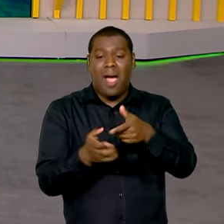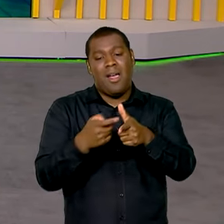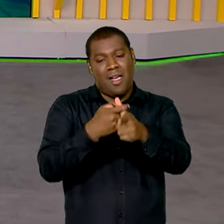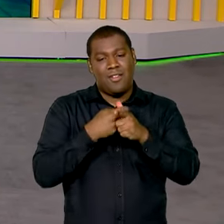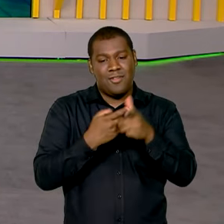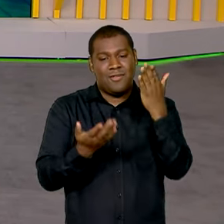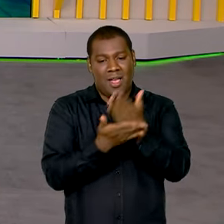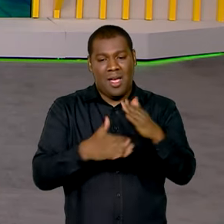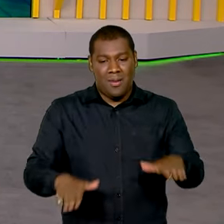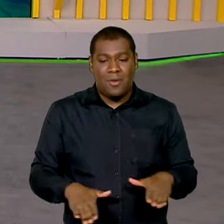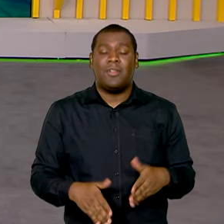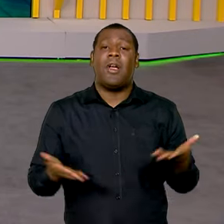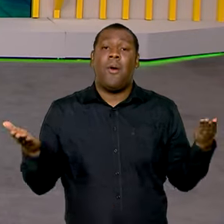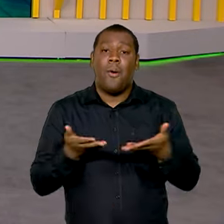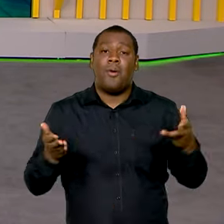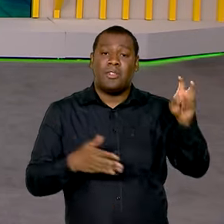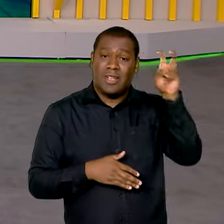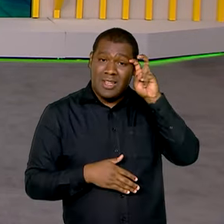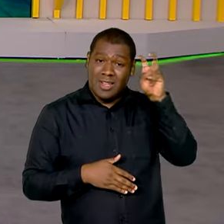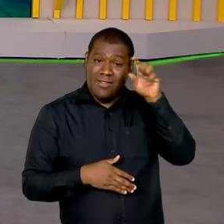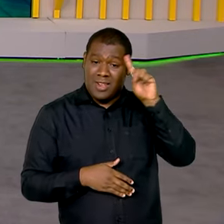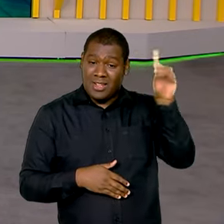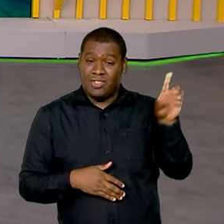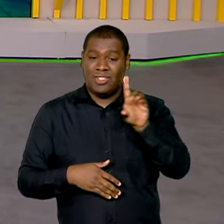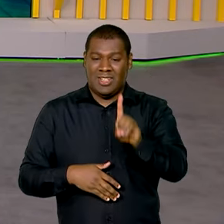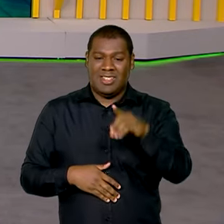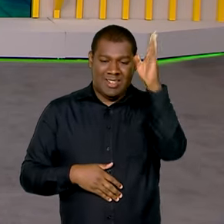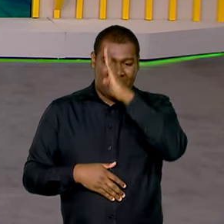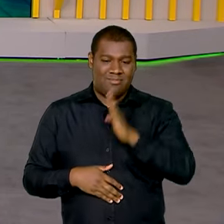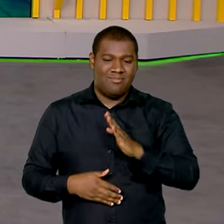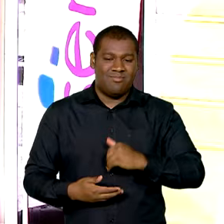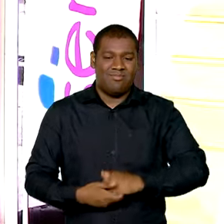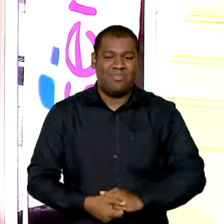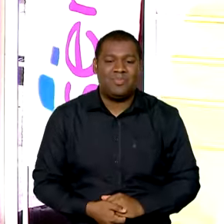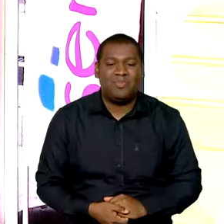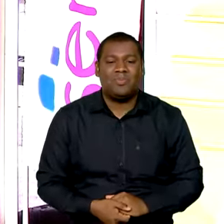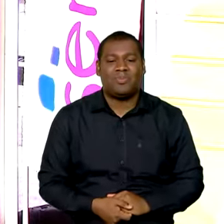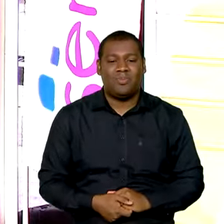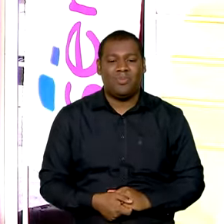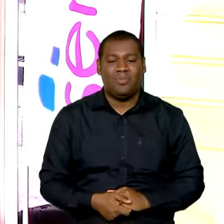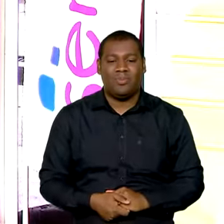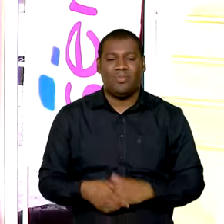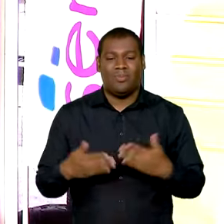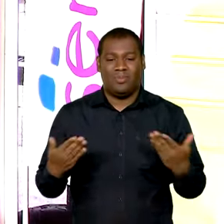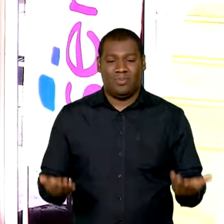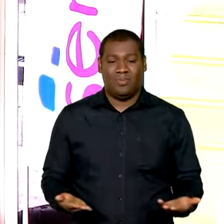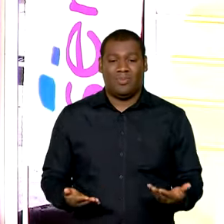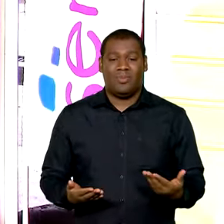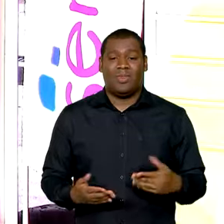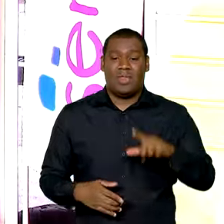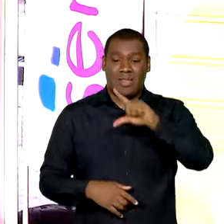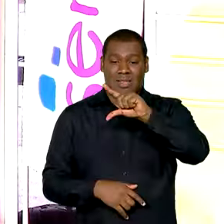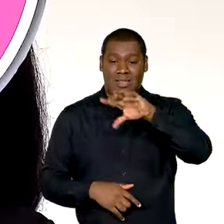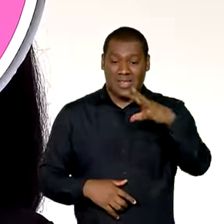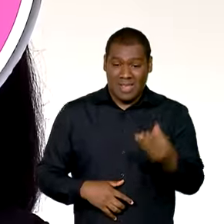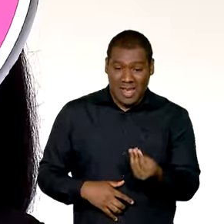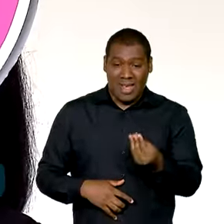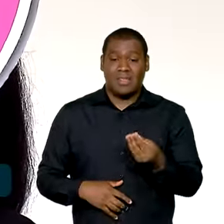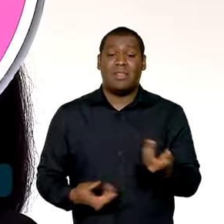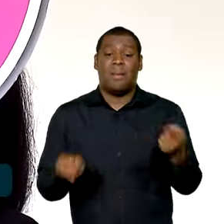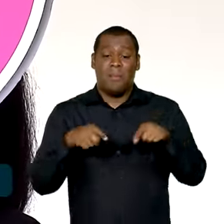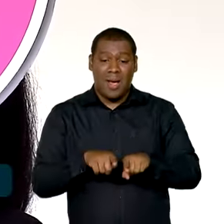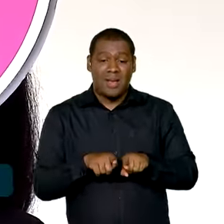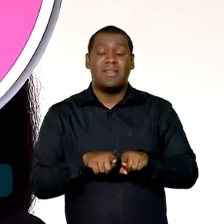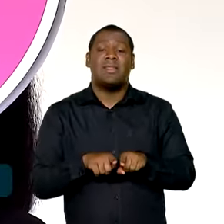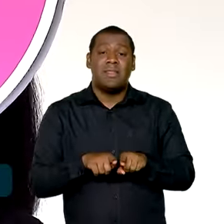E nesta quinta-feira ocorreu o dia D em todo o país. O mega feirão Serasa e Desenrola Brasil, com